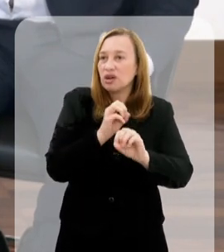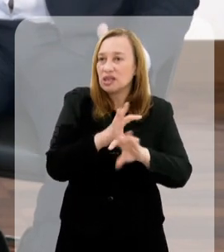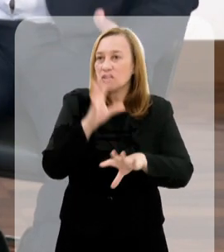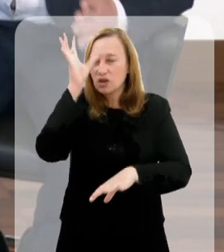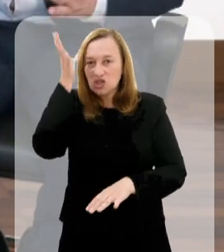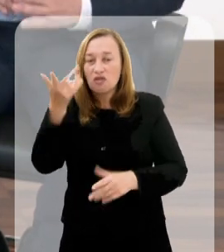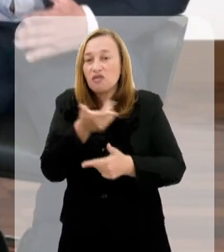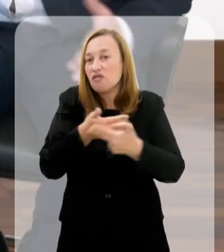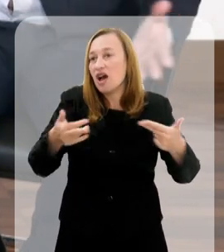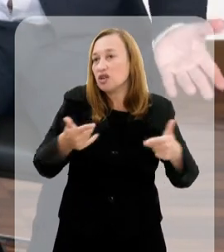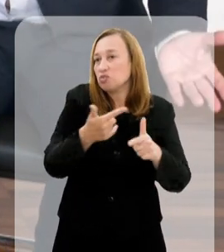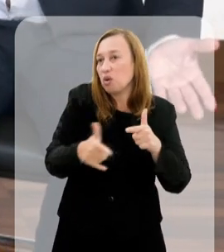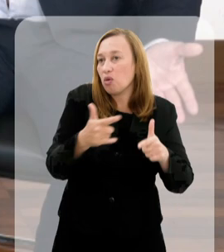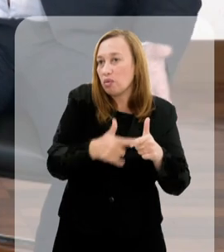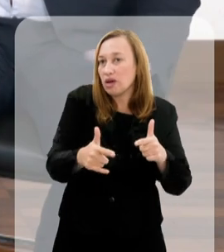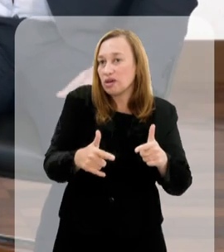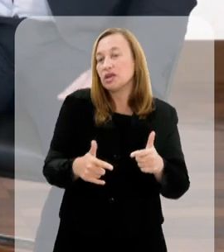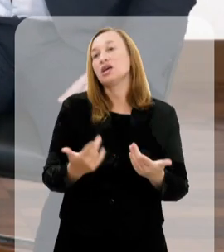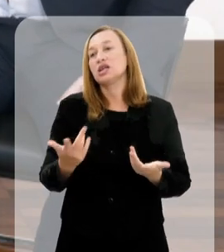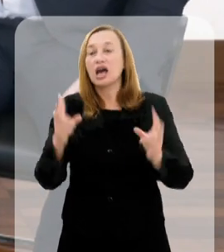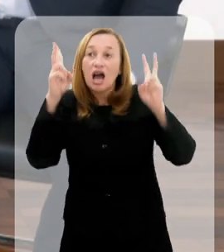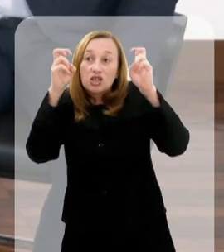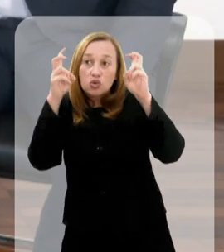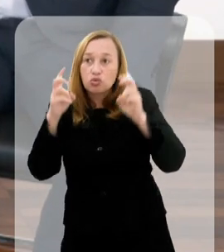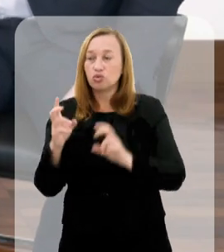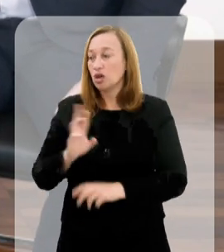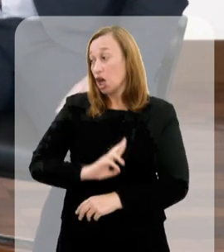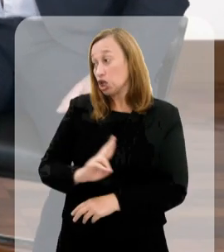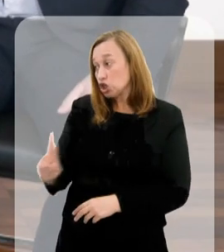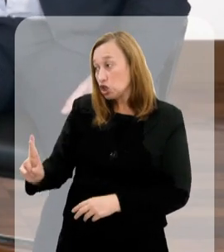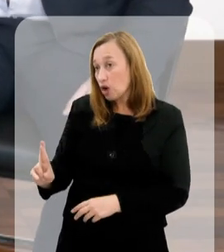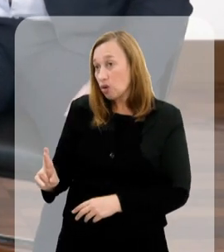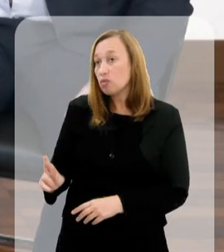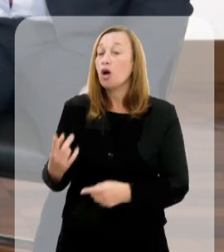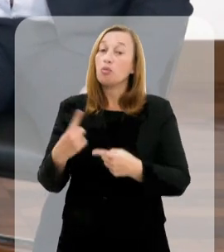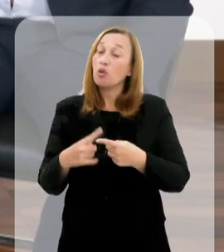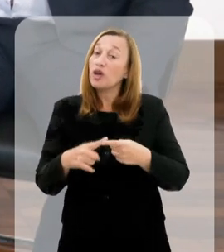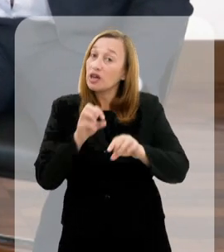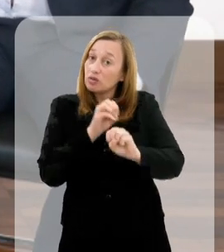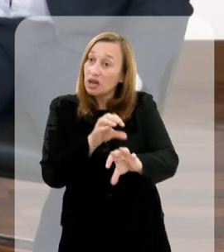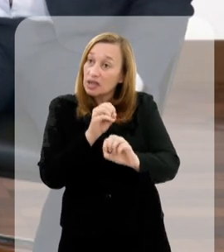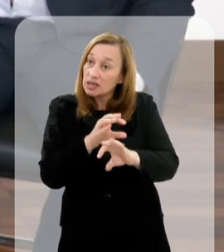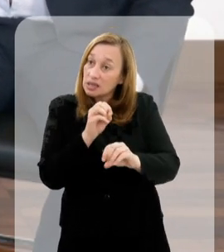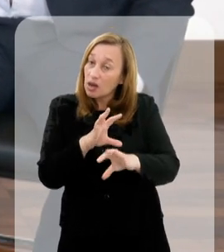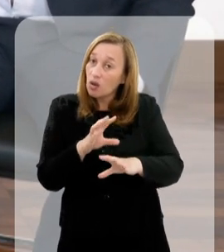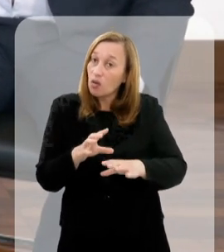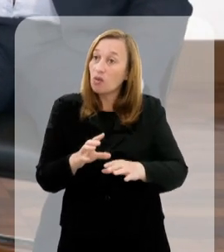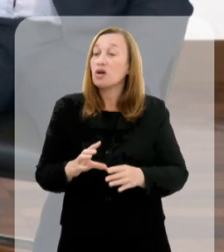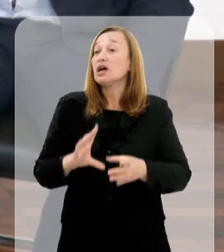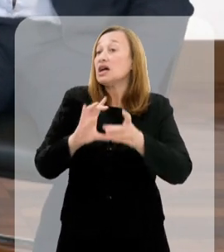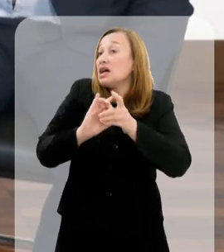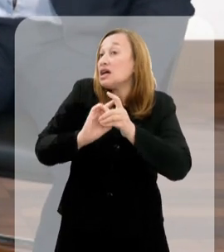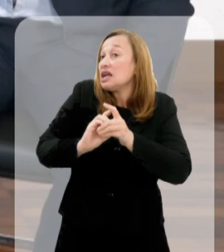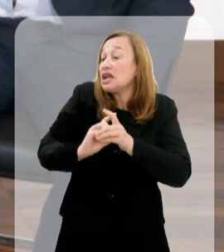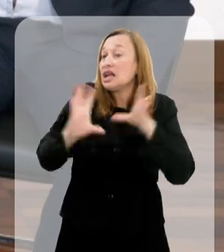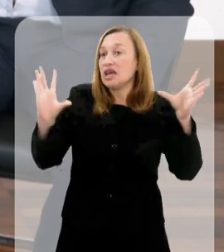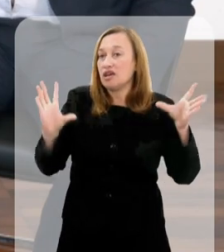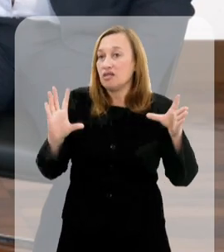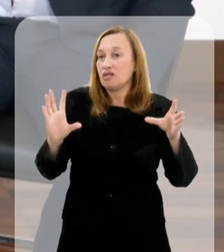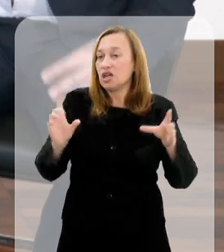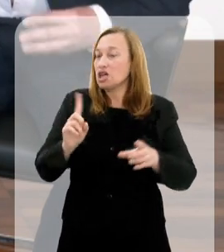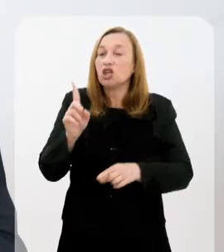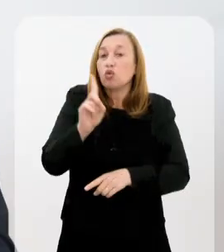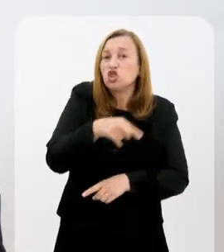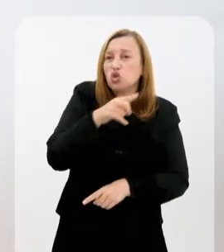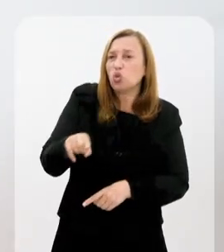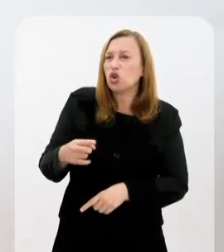Eu acho que a educação, ela é a solução para muitos problemas. Seja a questão interreligiosa, porque a educação também, ela mostra para a gente que a educação laica é aquela